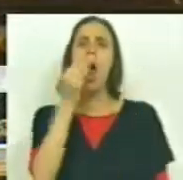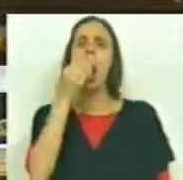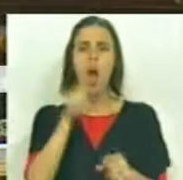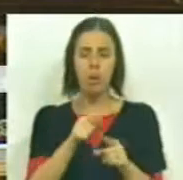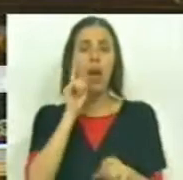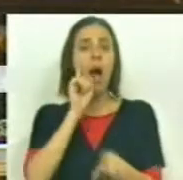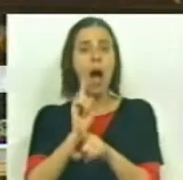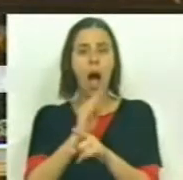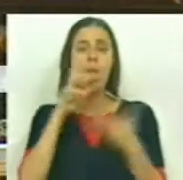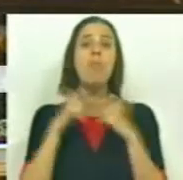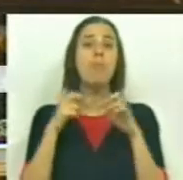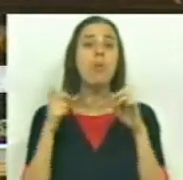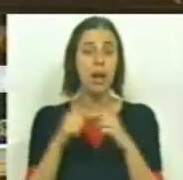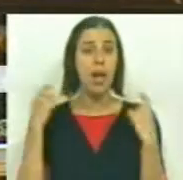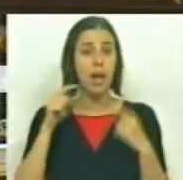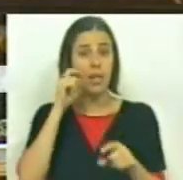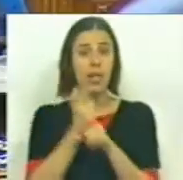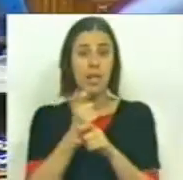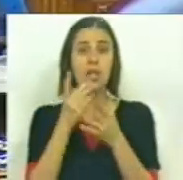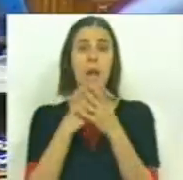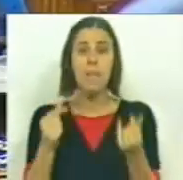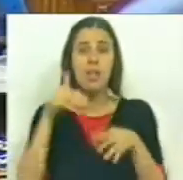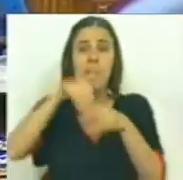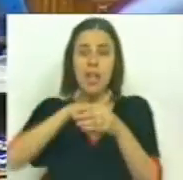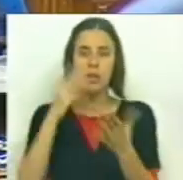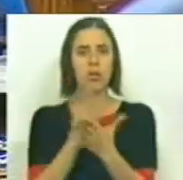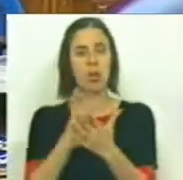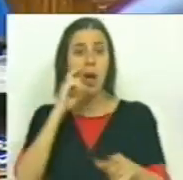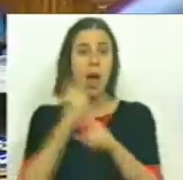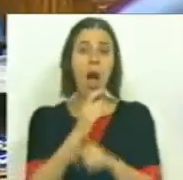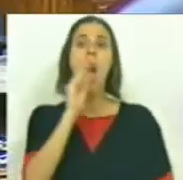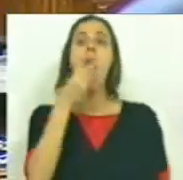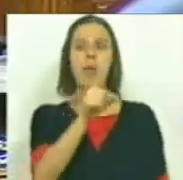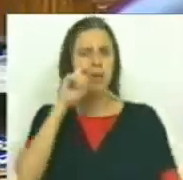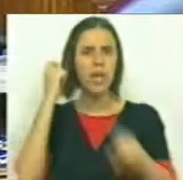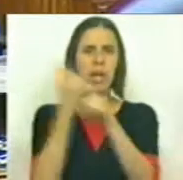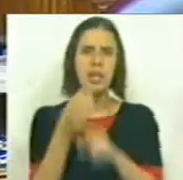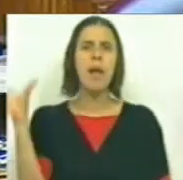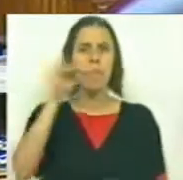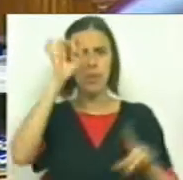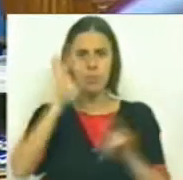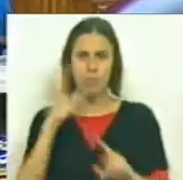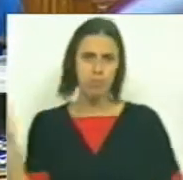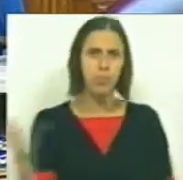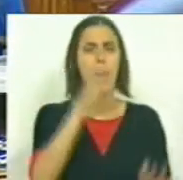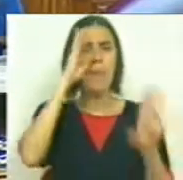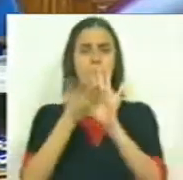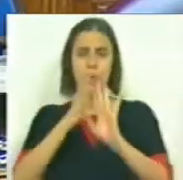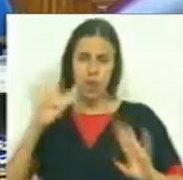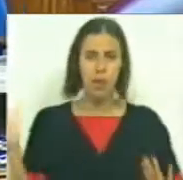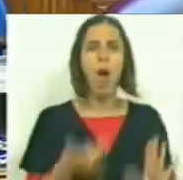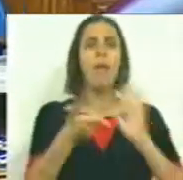alunos, aqueles alunos problemáticos que exigem meios das escolas. Aqueles alunos que exigem mais professores, mais